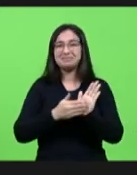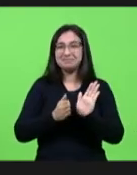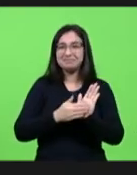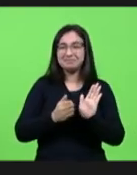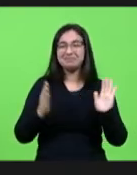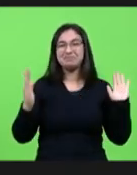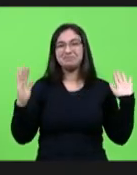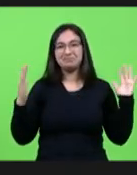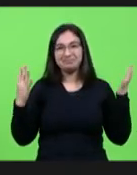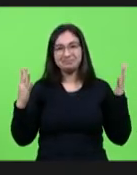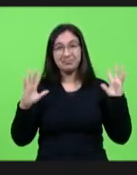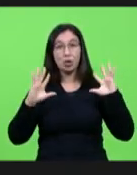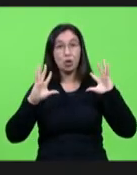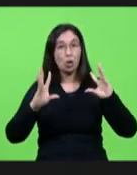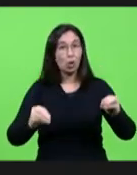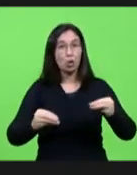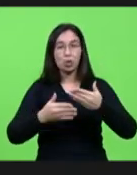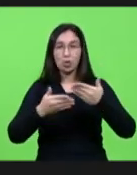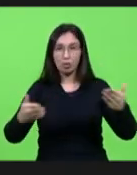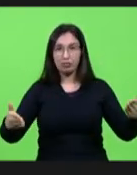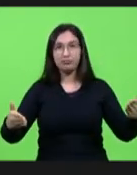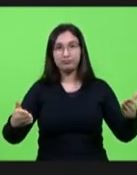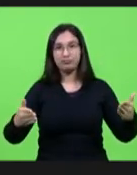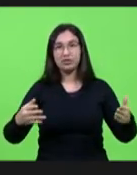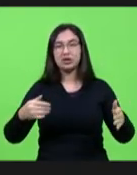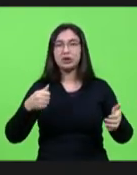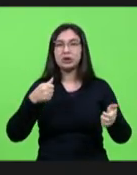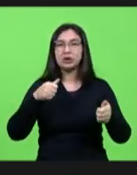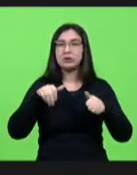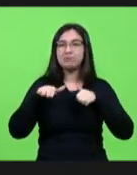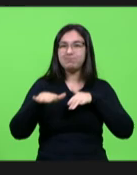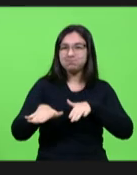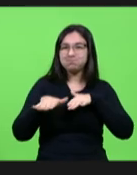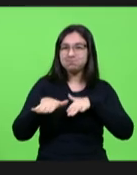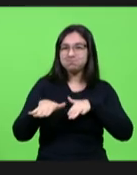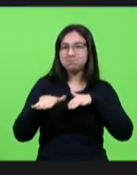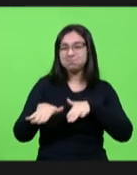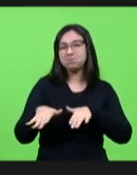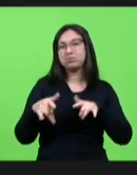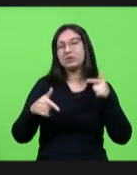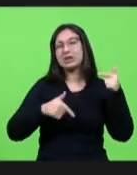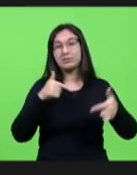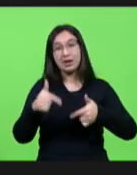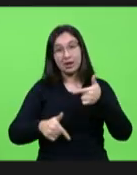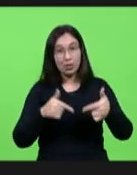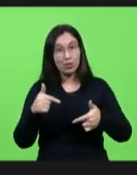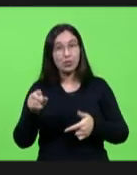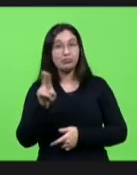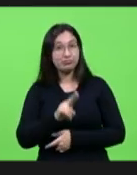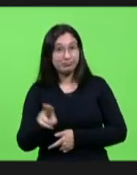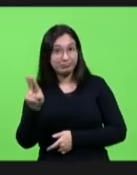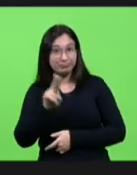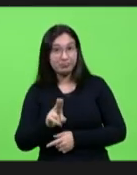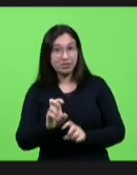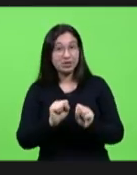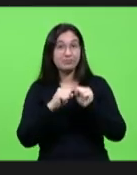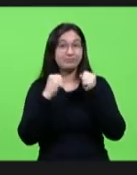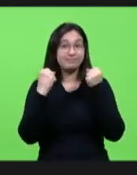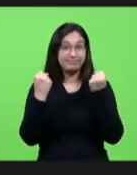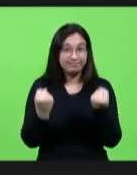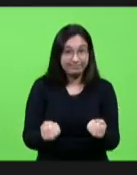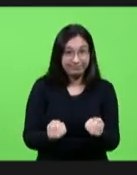a todos e todas militantes trabalhadores defensores